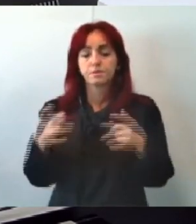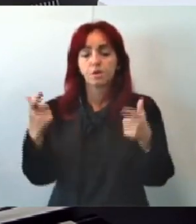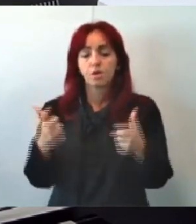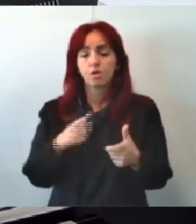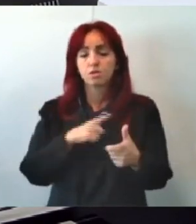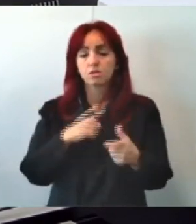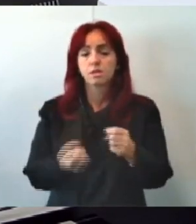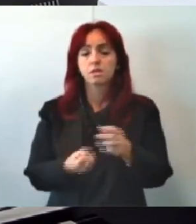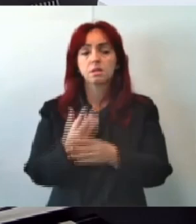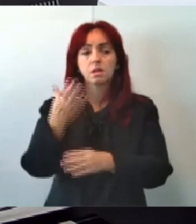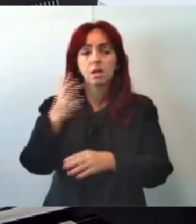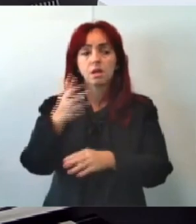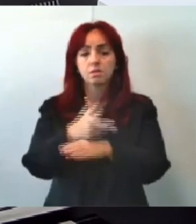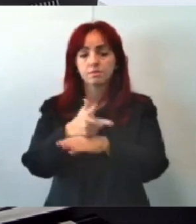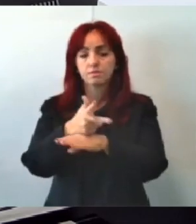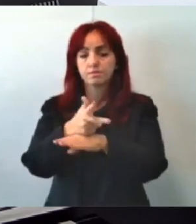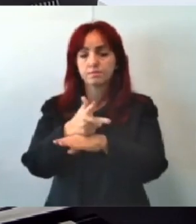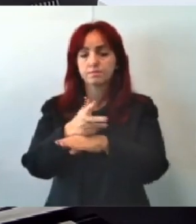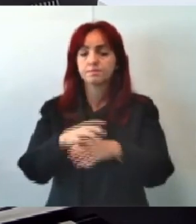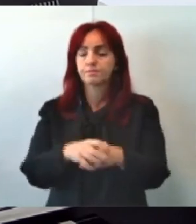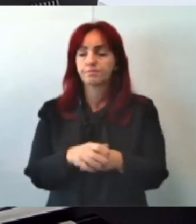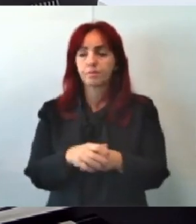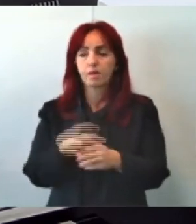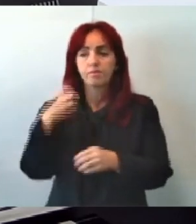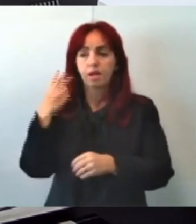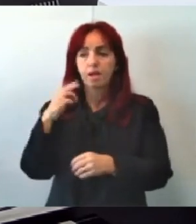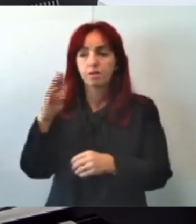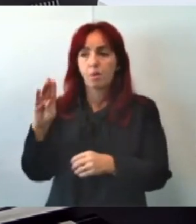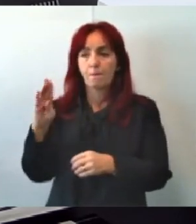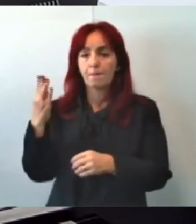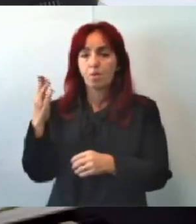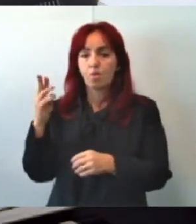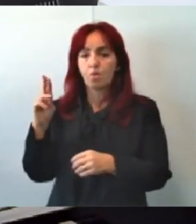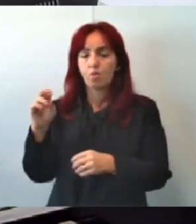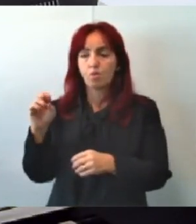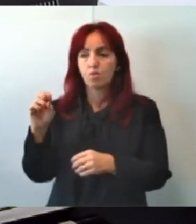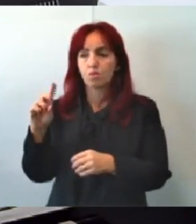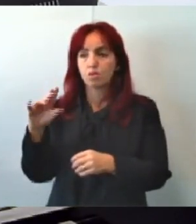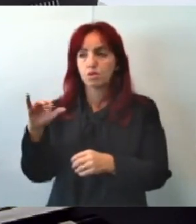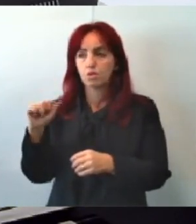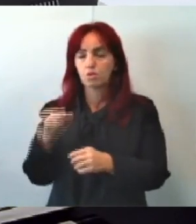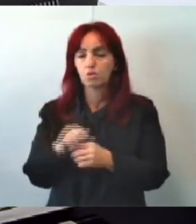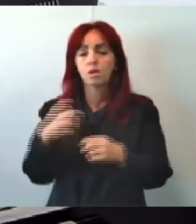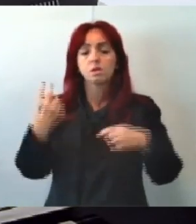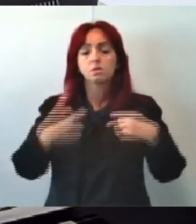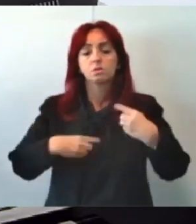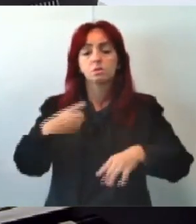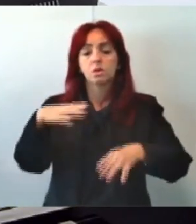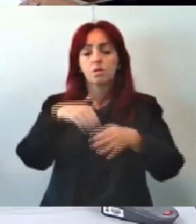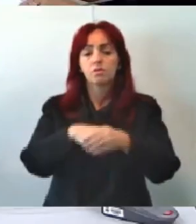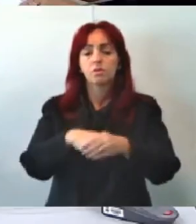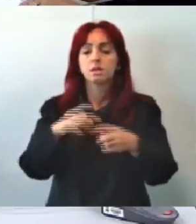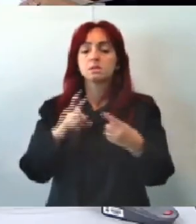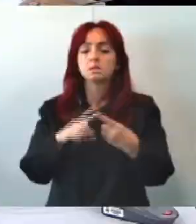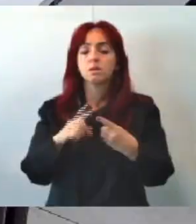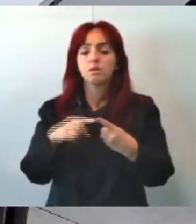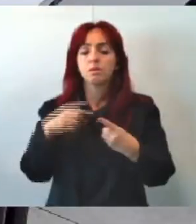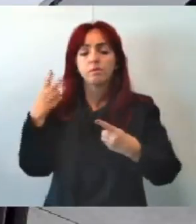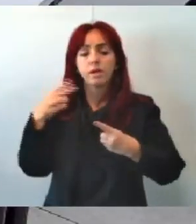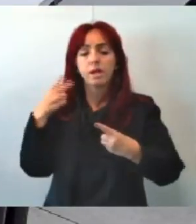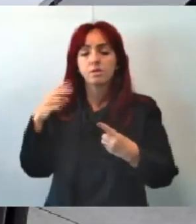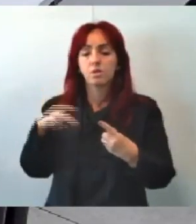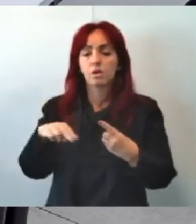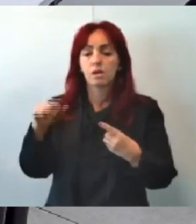equipamento Todo vivo Autor E o vereador Braulo Lara Em discussão Em votação Com voto Vereadora Professora Nara